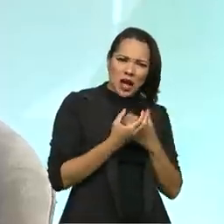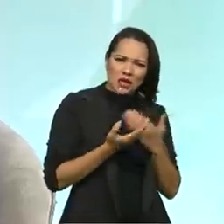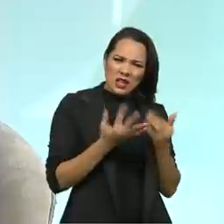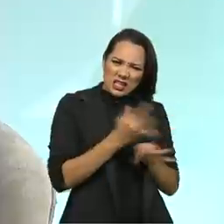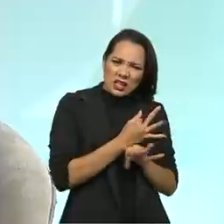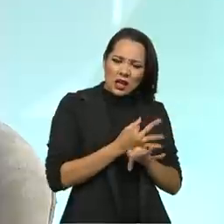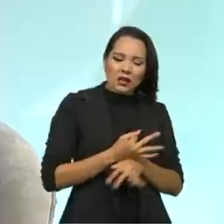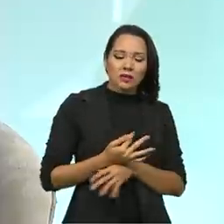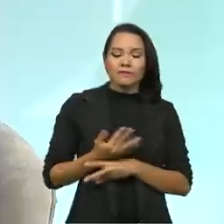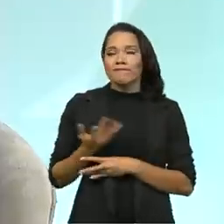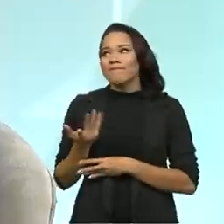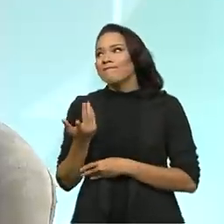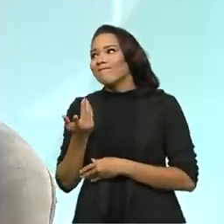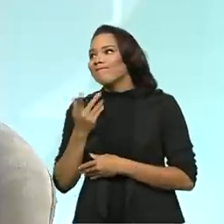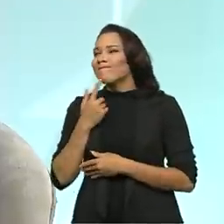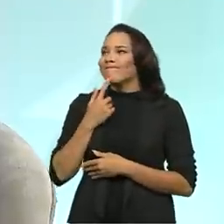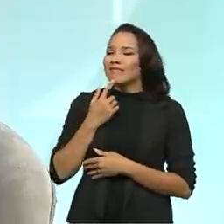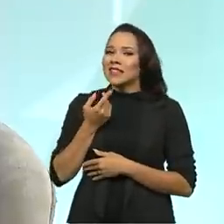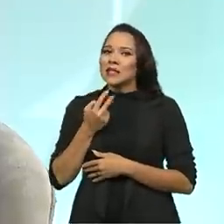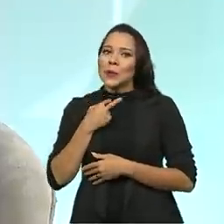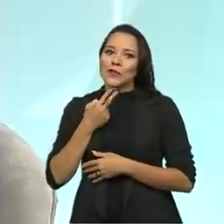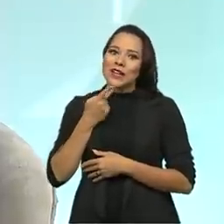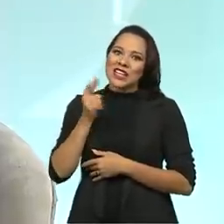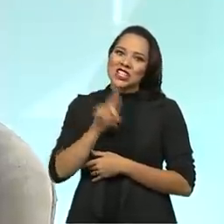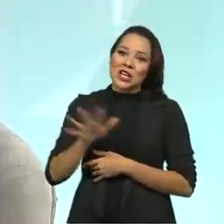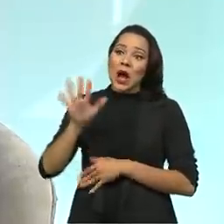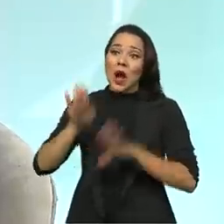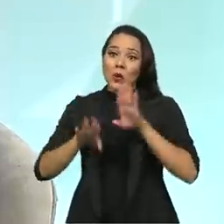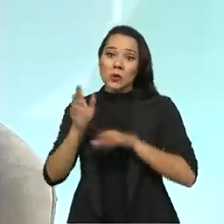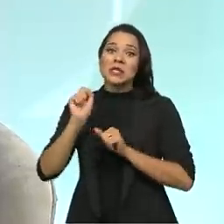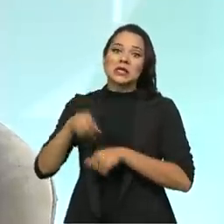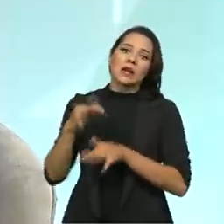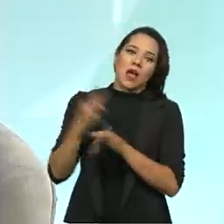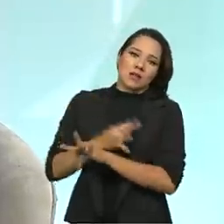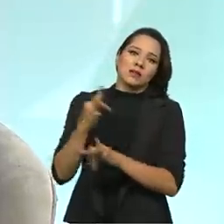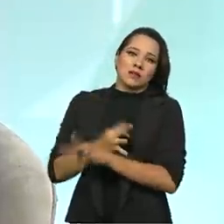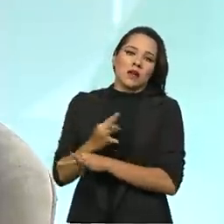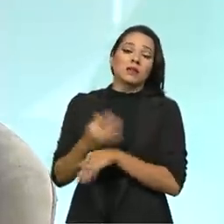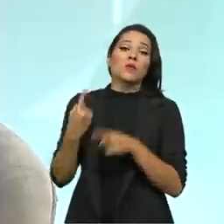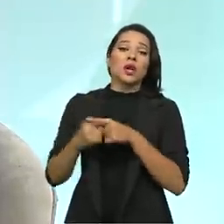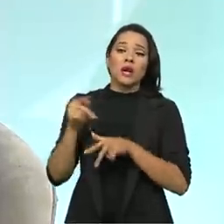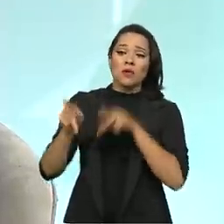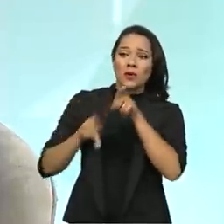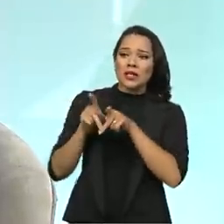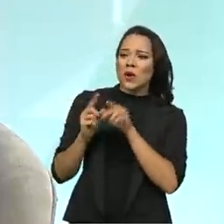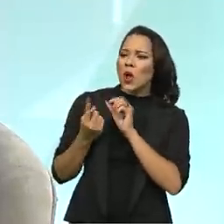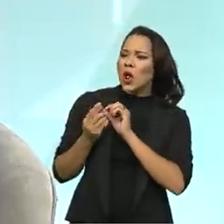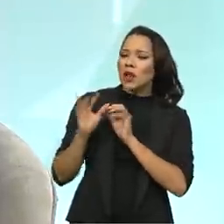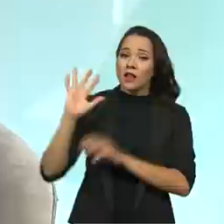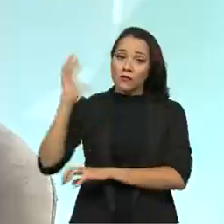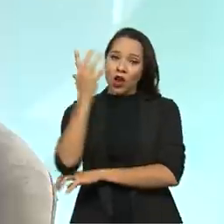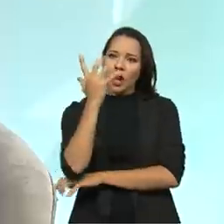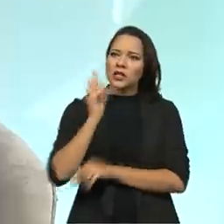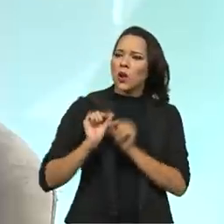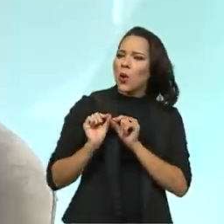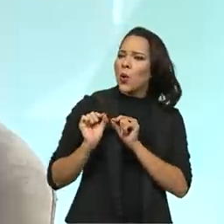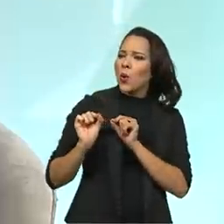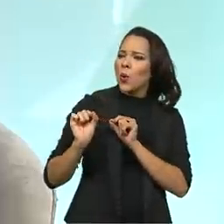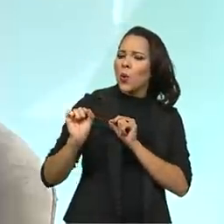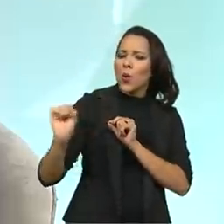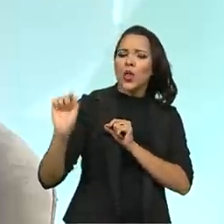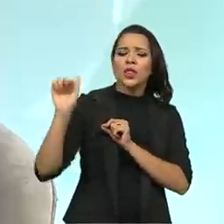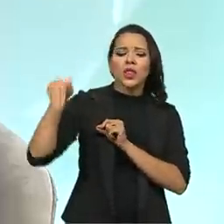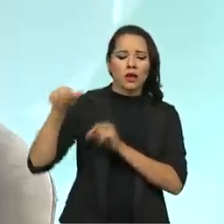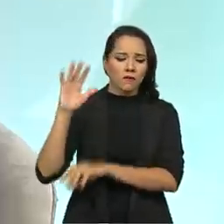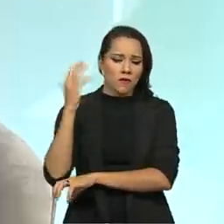a gente não pode generalizar, mas muitos apresentam a resistência porque são povos ainda que vivem da floresta. Então, por